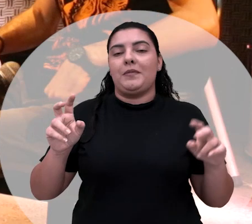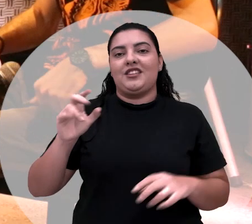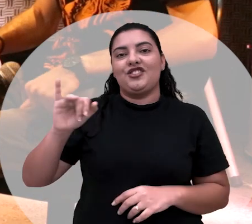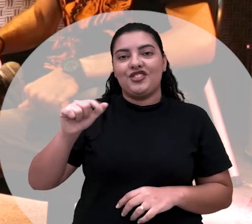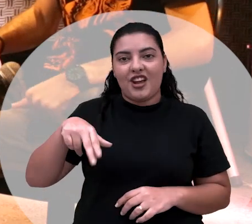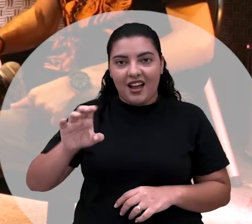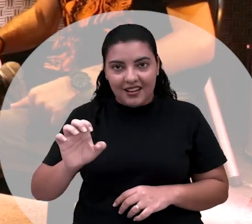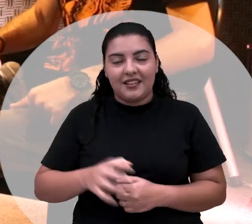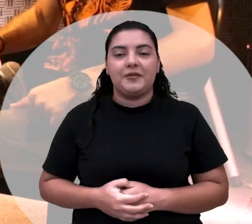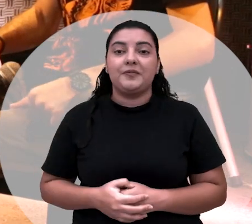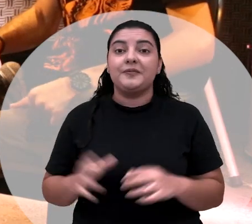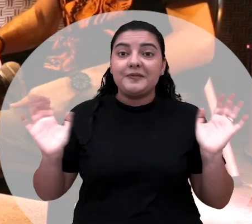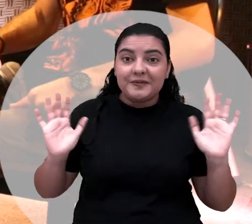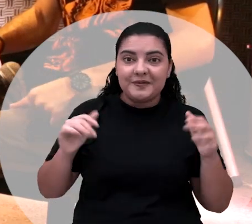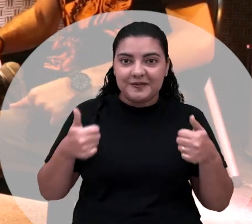Olá,